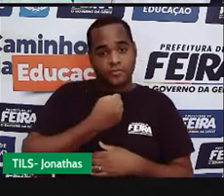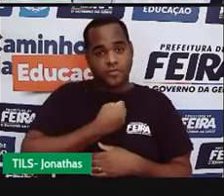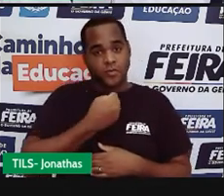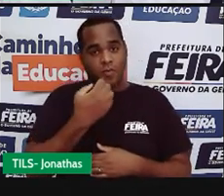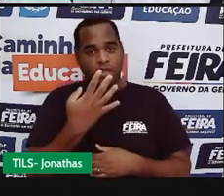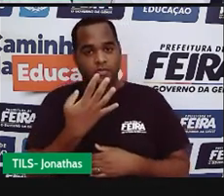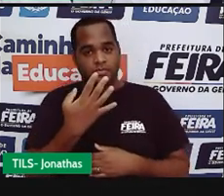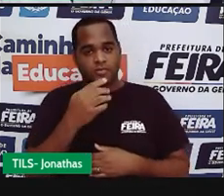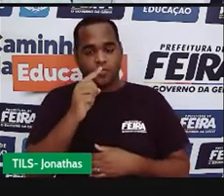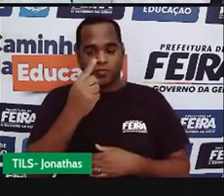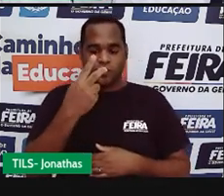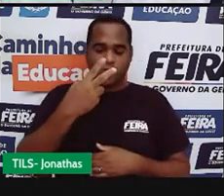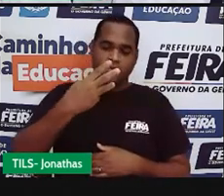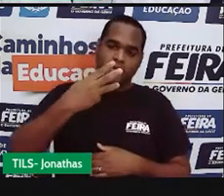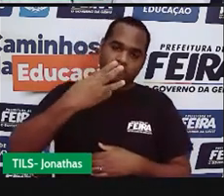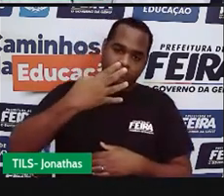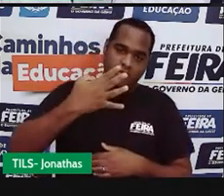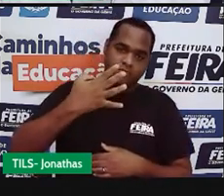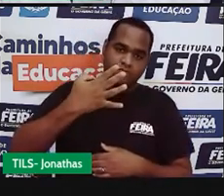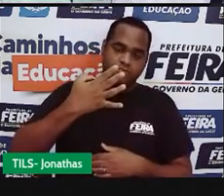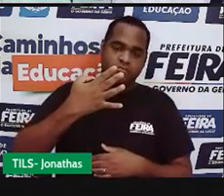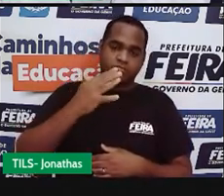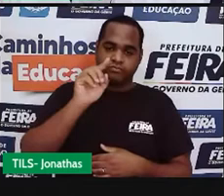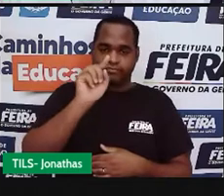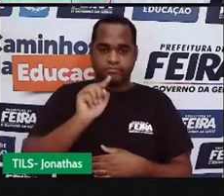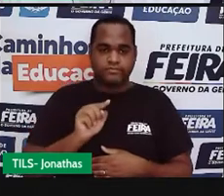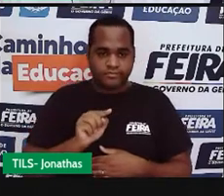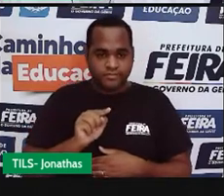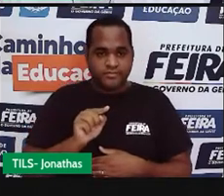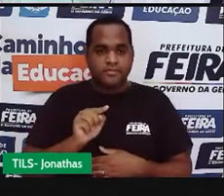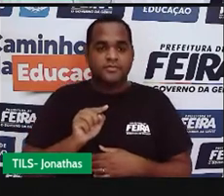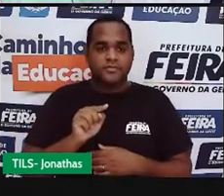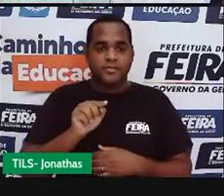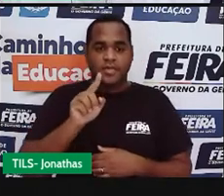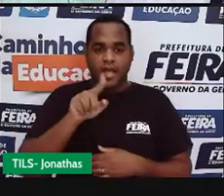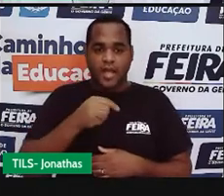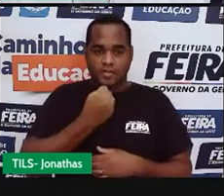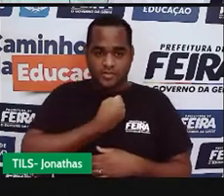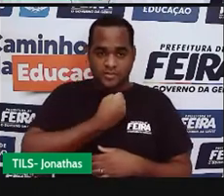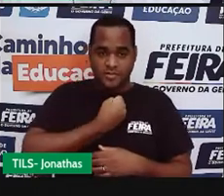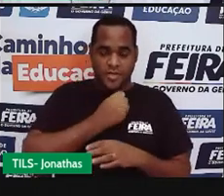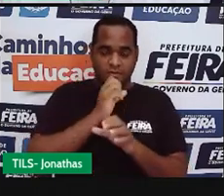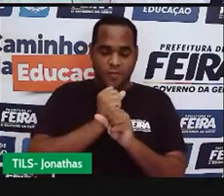dois, três, quatro. Esse vai medir quatro.